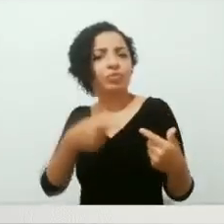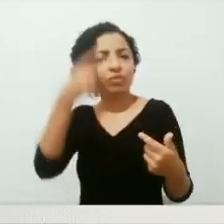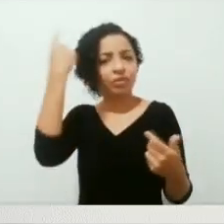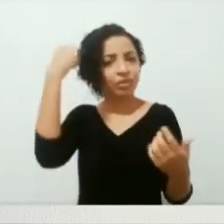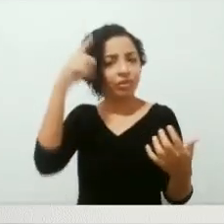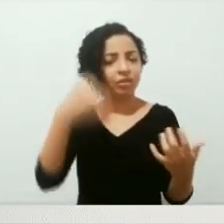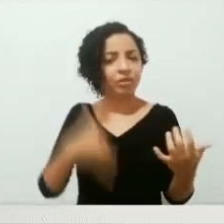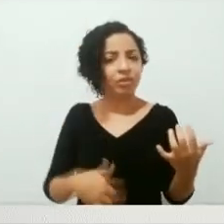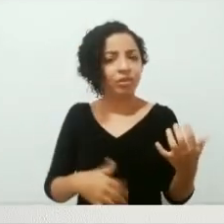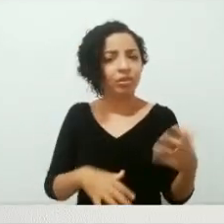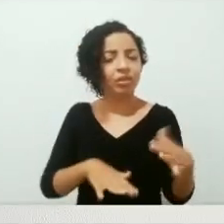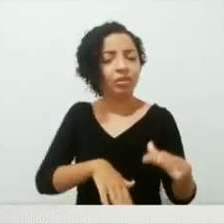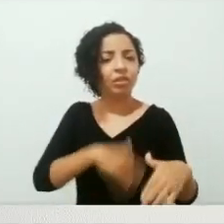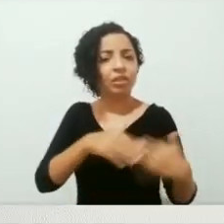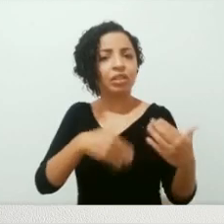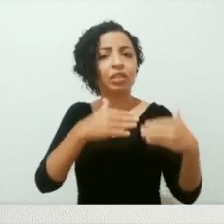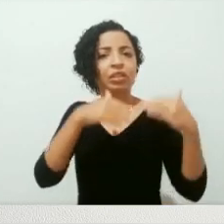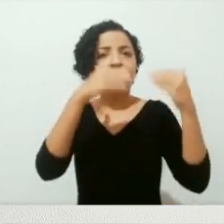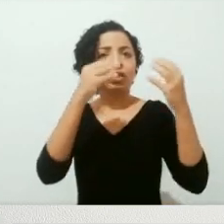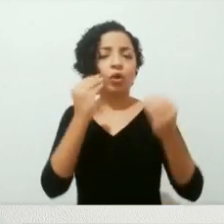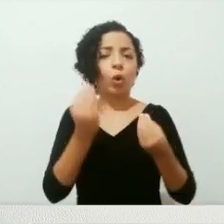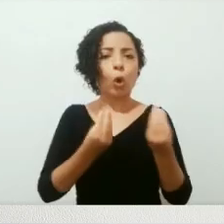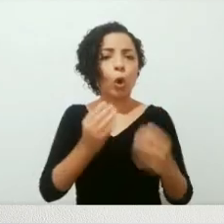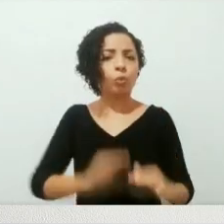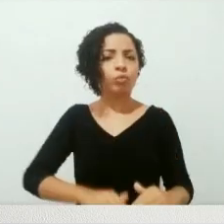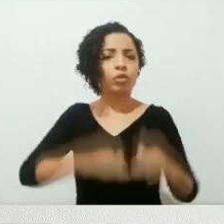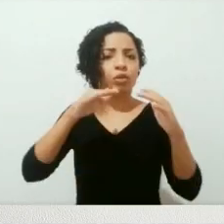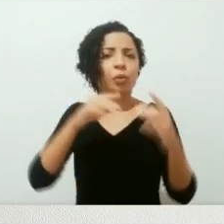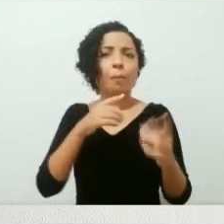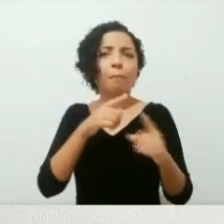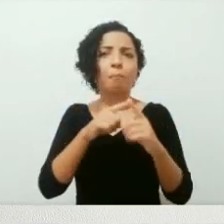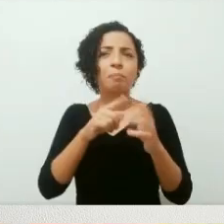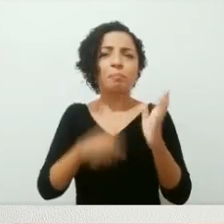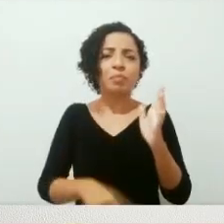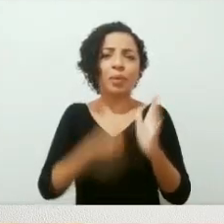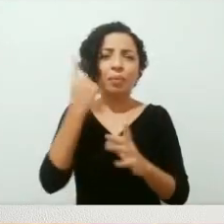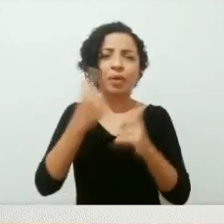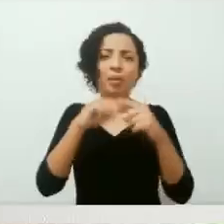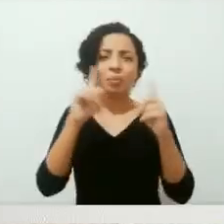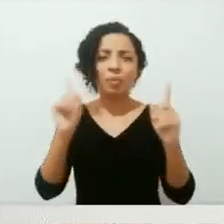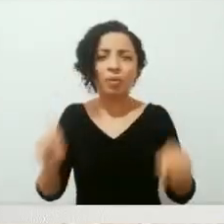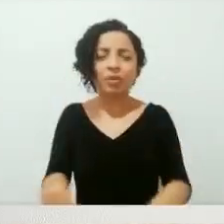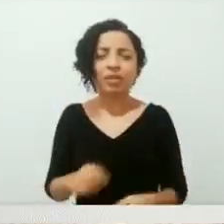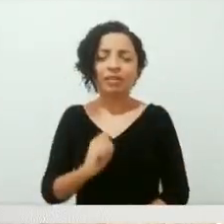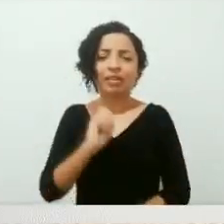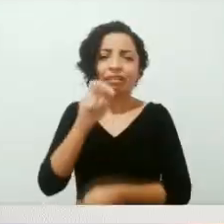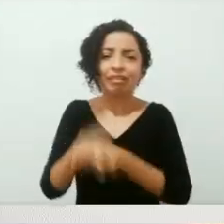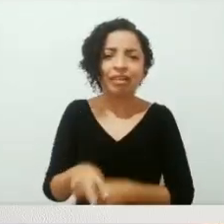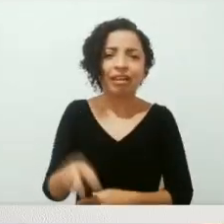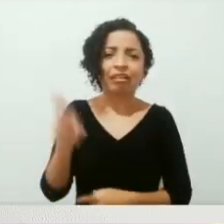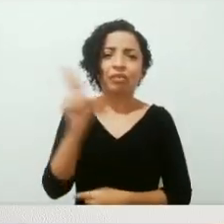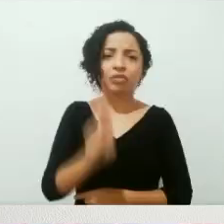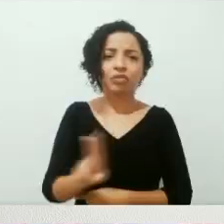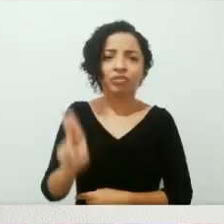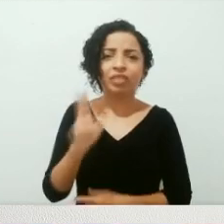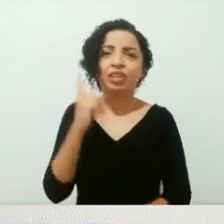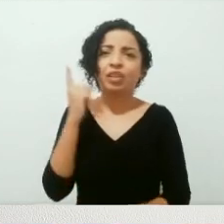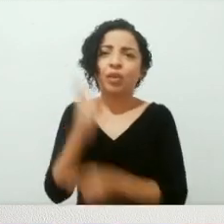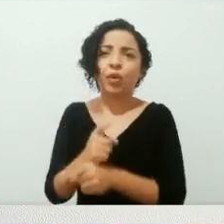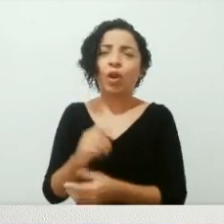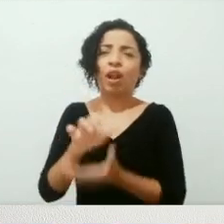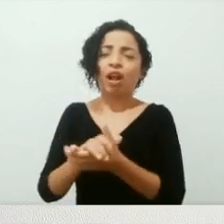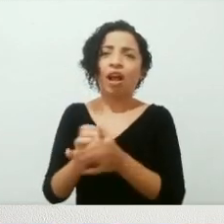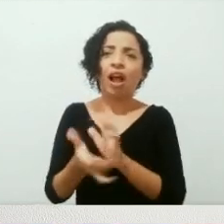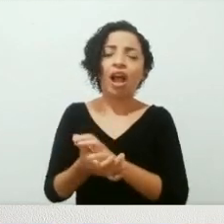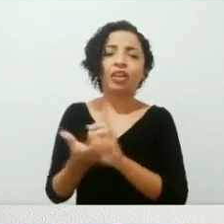a relação com o pai, o encontro com a escrita, os primeiros projetos, a entrada na universidade, o encontro com